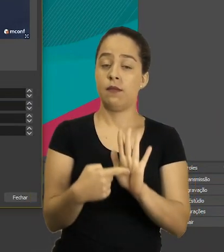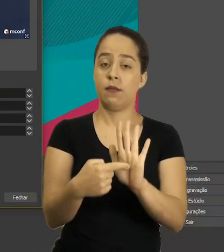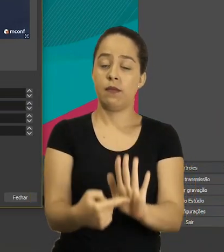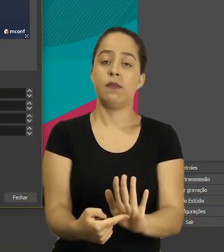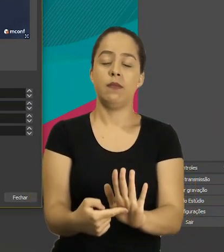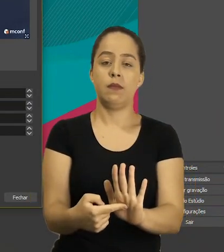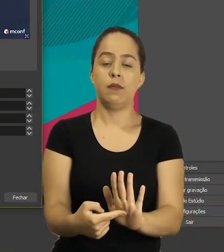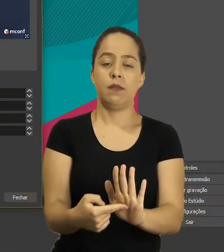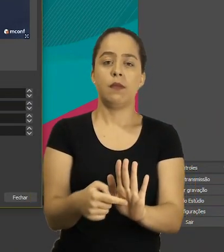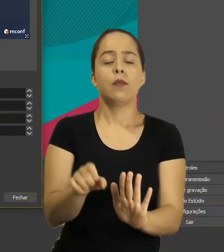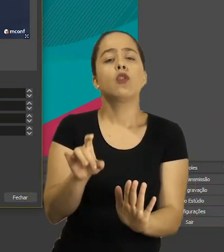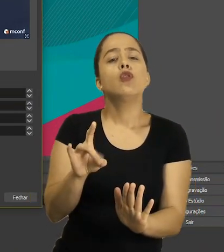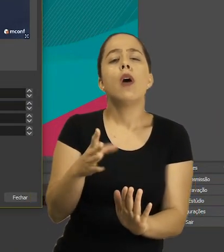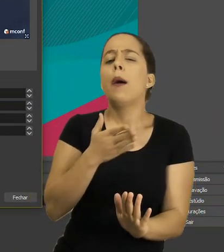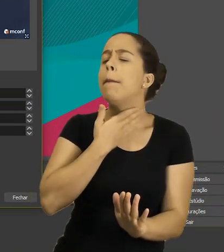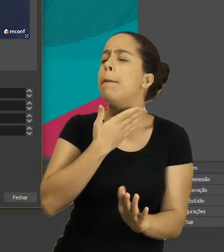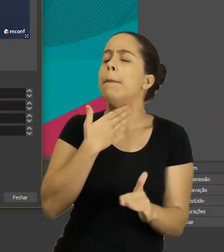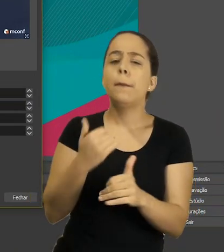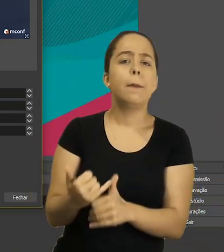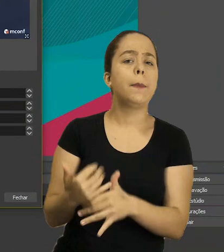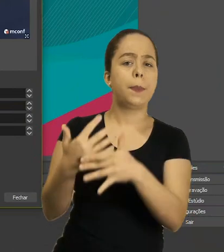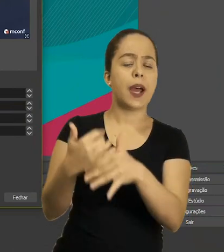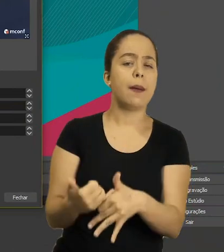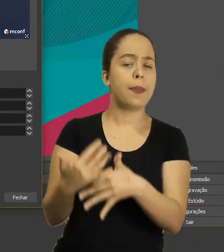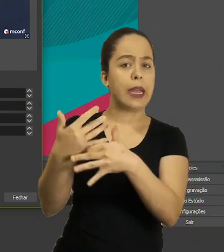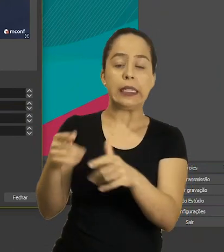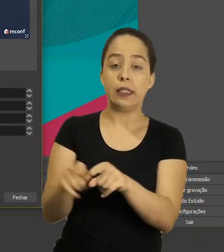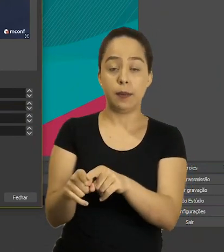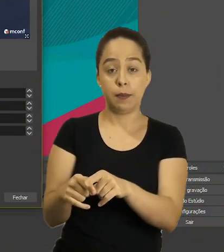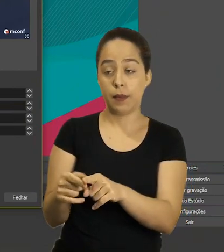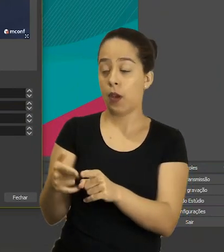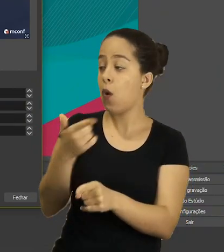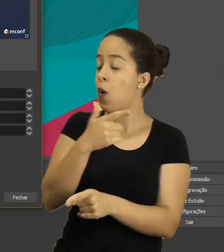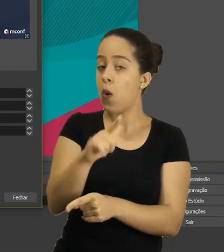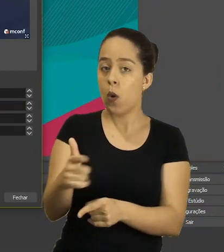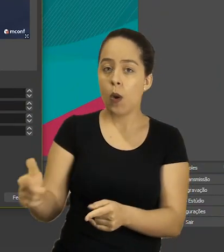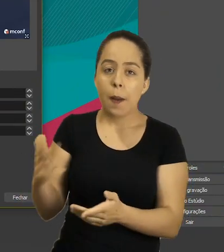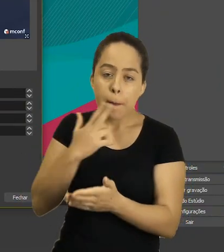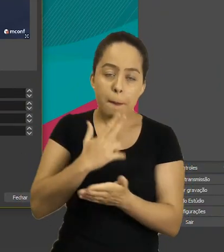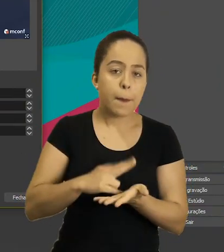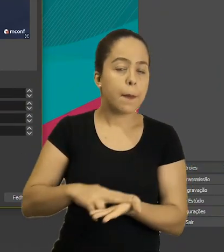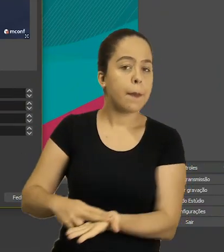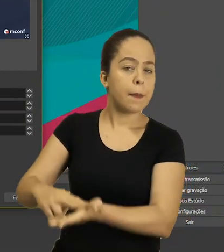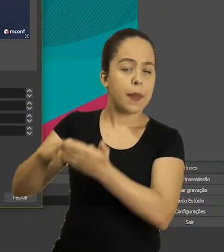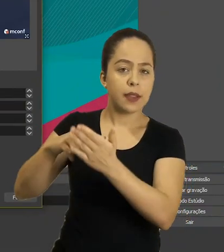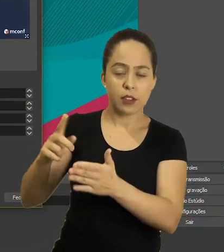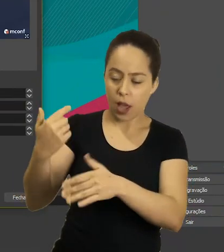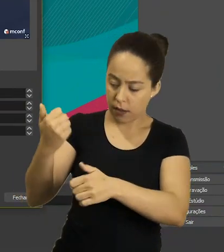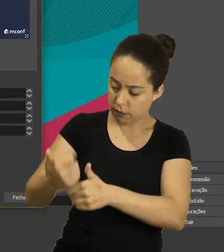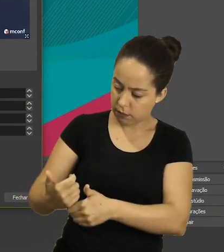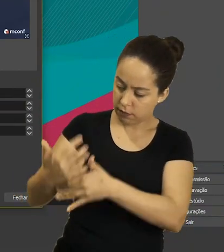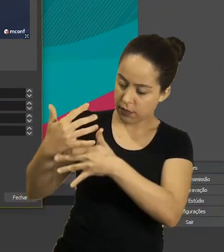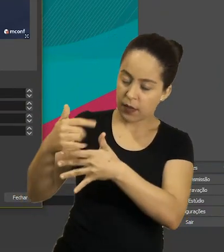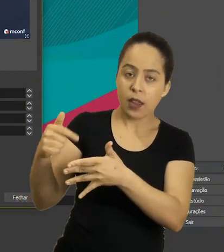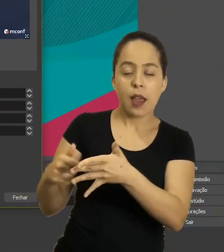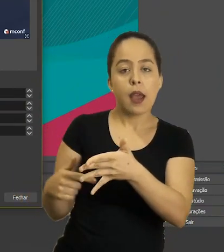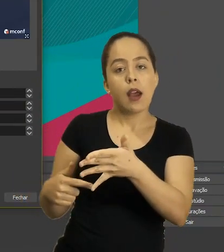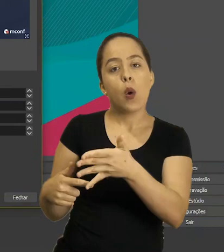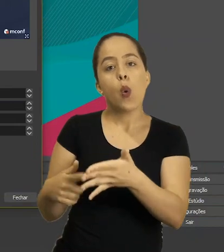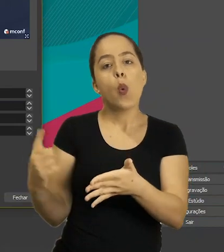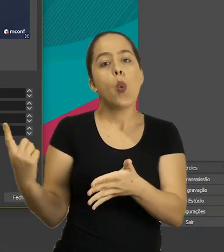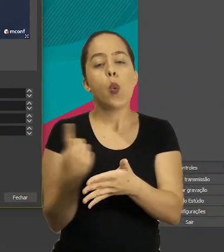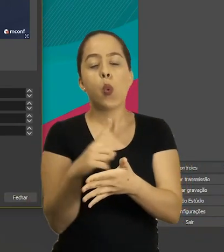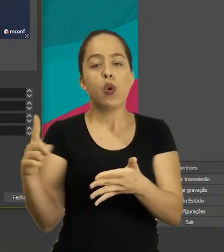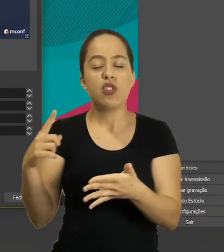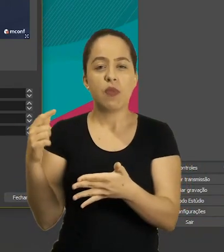aqui como ele vai mostrar apenas o chat e as últimas mensagens vão ser mostradas de